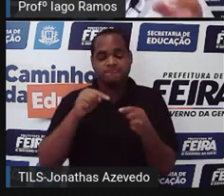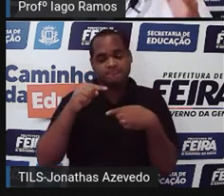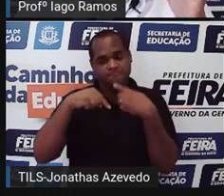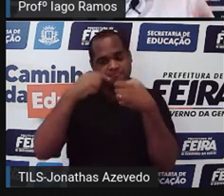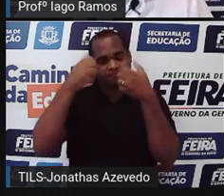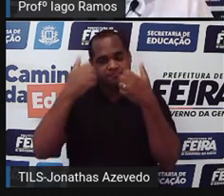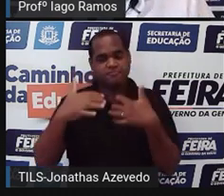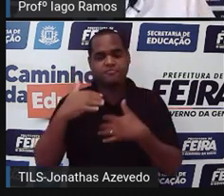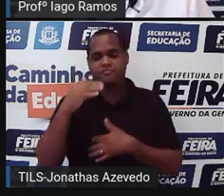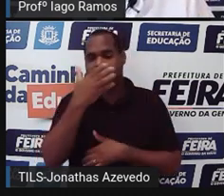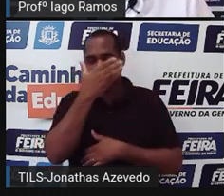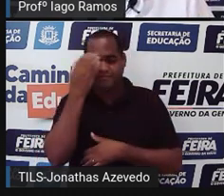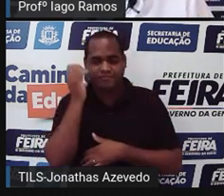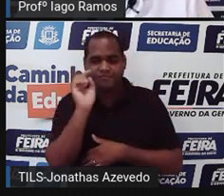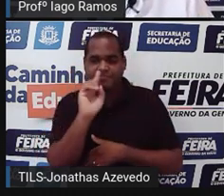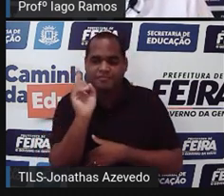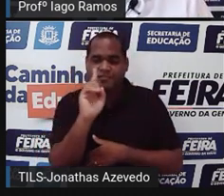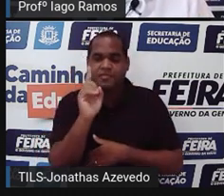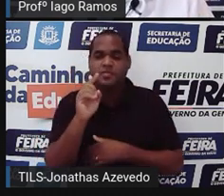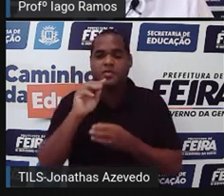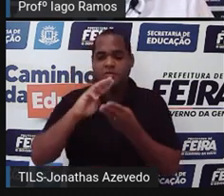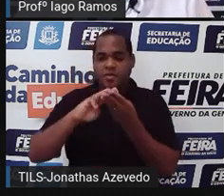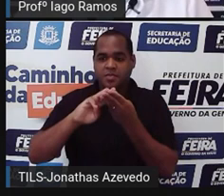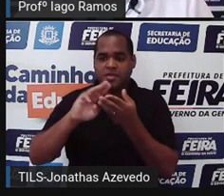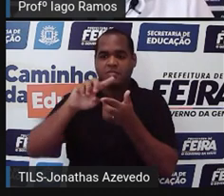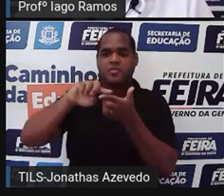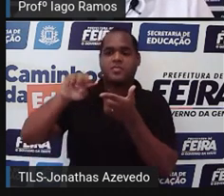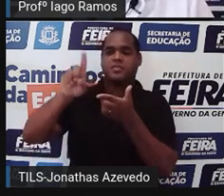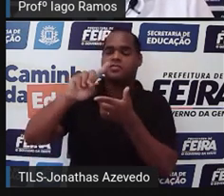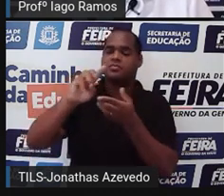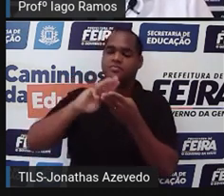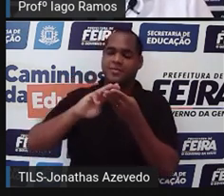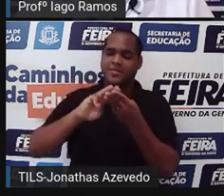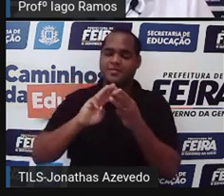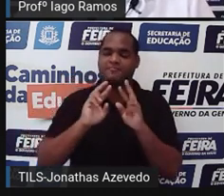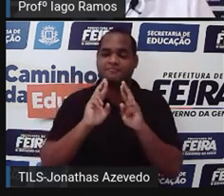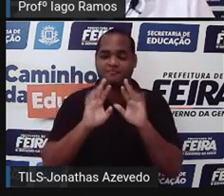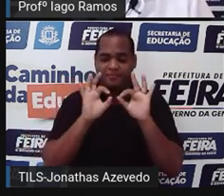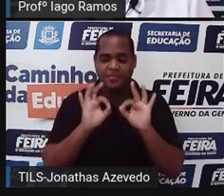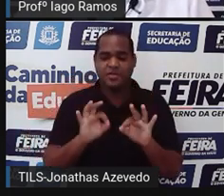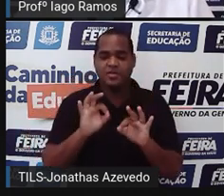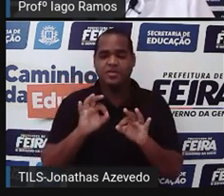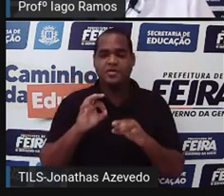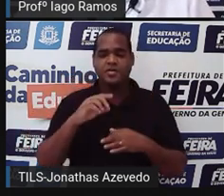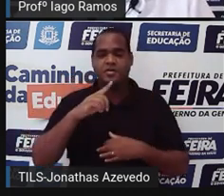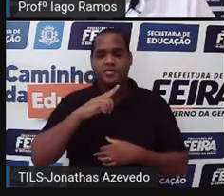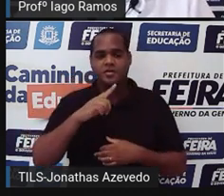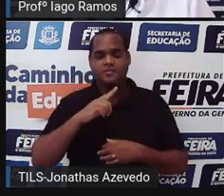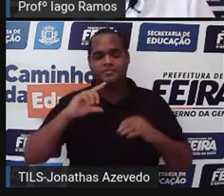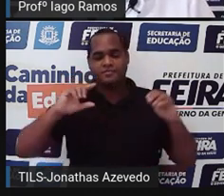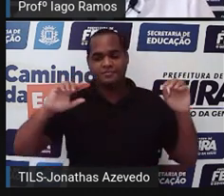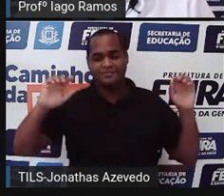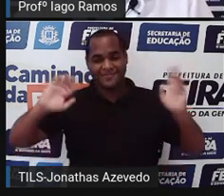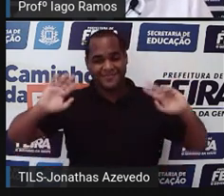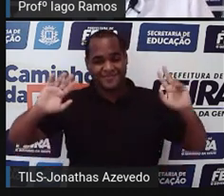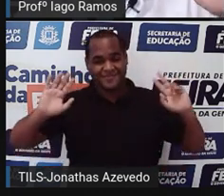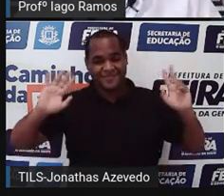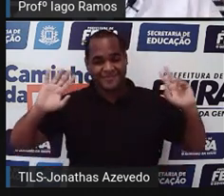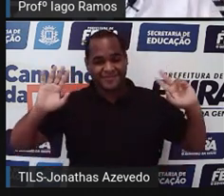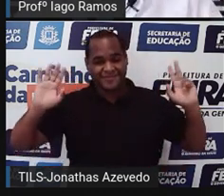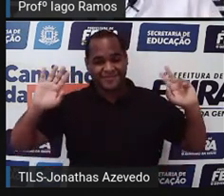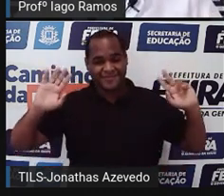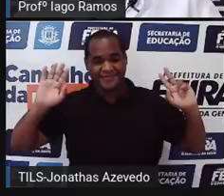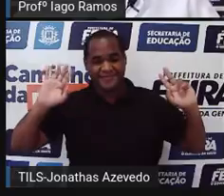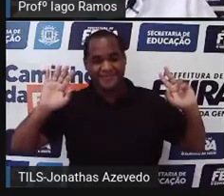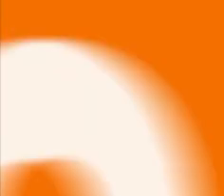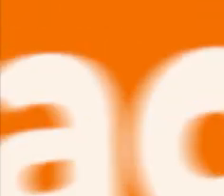a próxima. E não esquece o nosso recado. Matemática não é problema. Matemática é solução. Valeu. É isso aí. Bye,